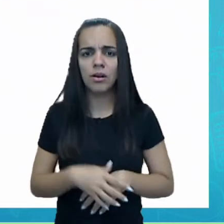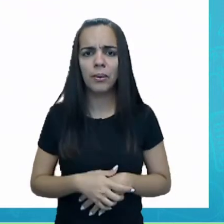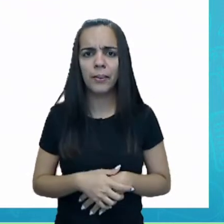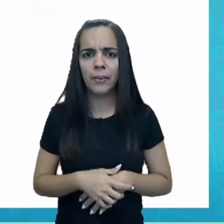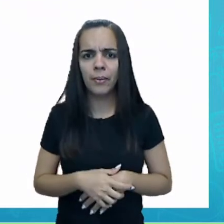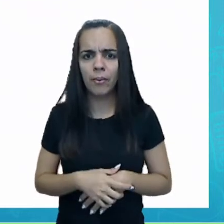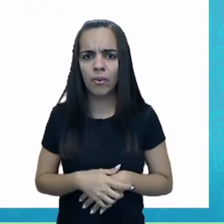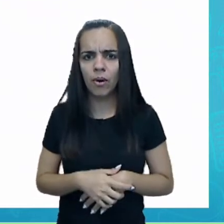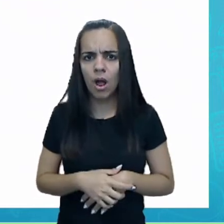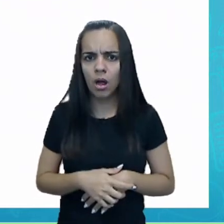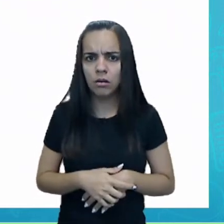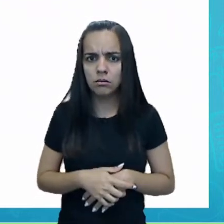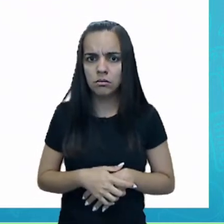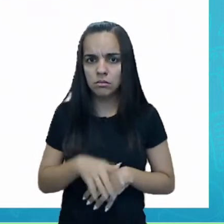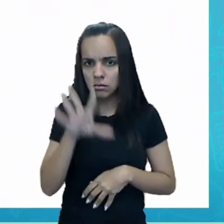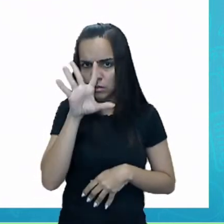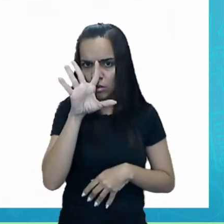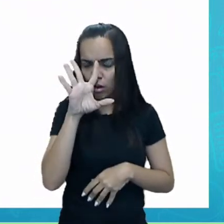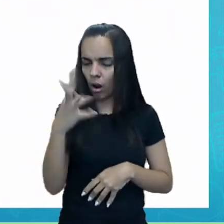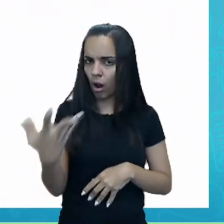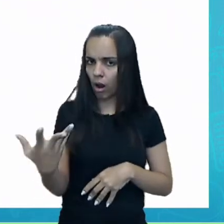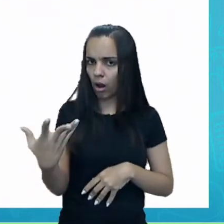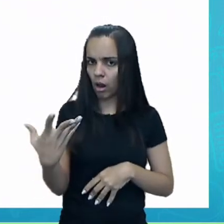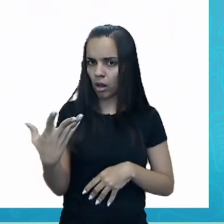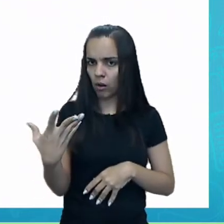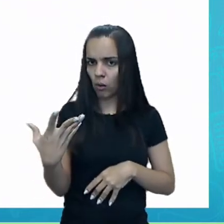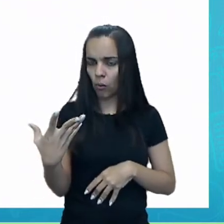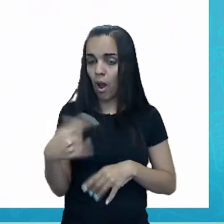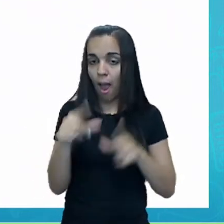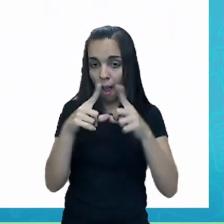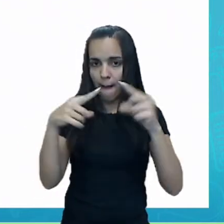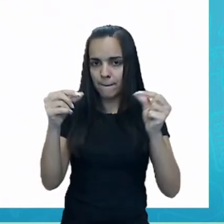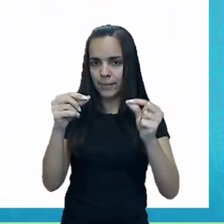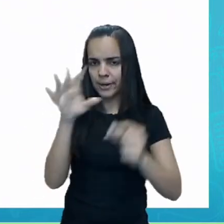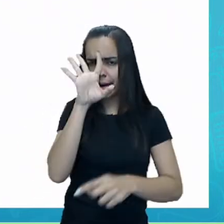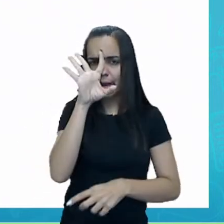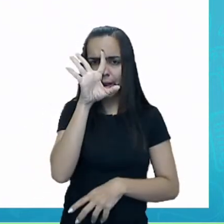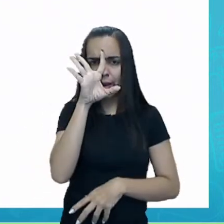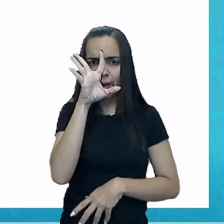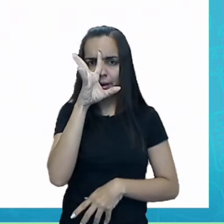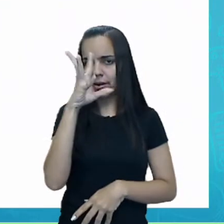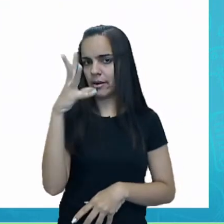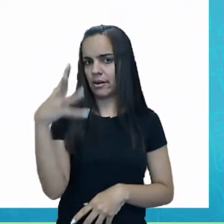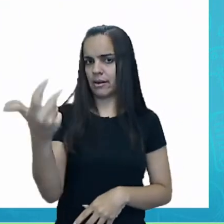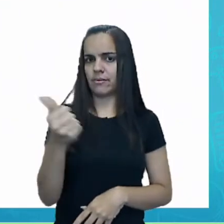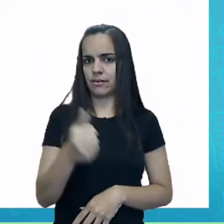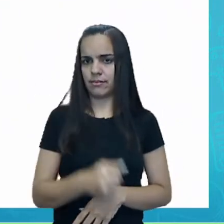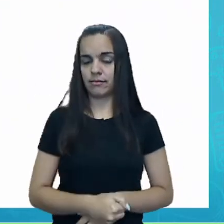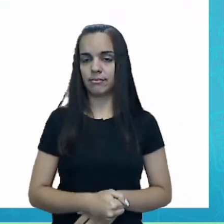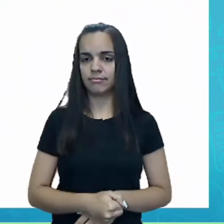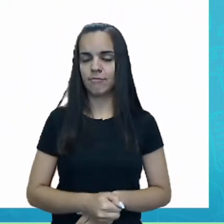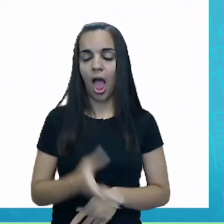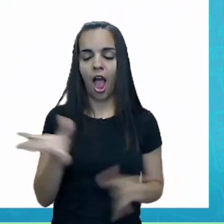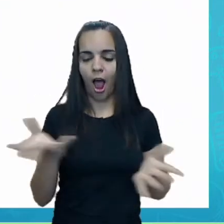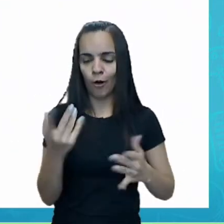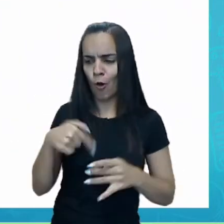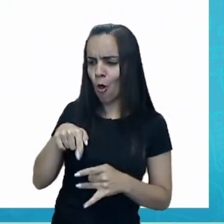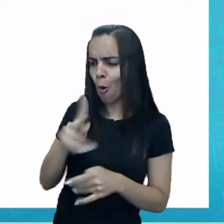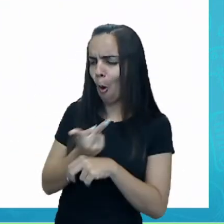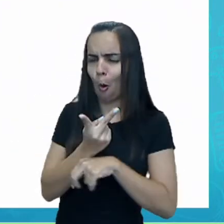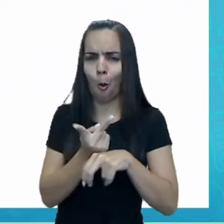Funcionou! A pena me deixou bonzinho. já posso até matar a minha fome.